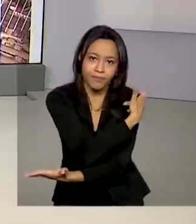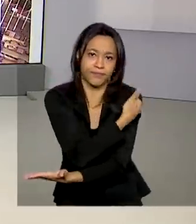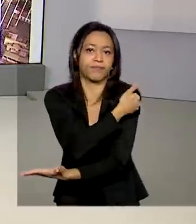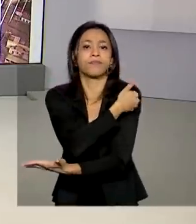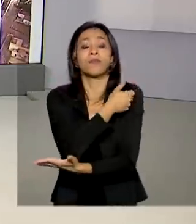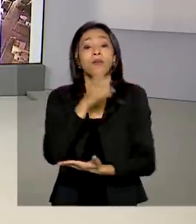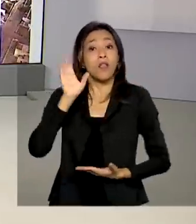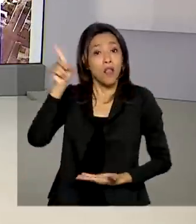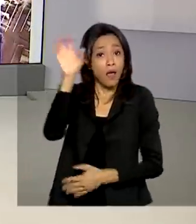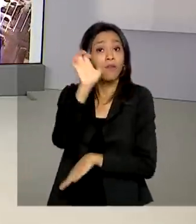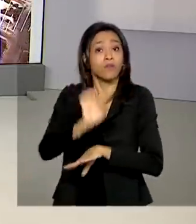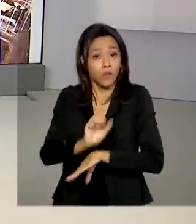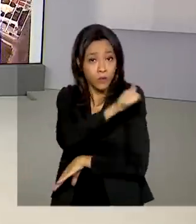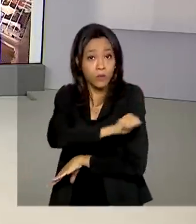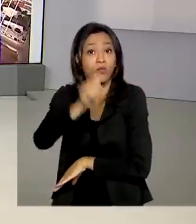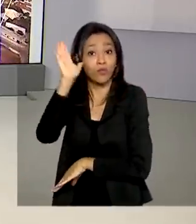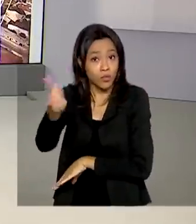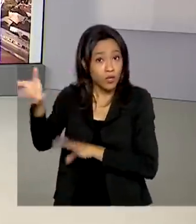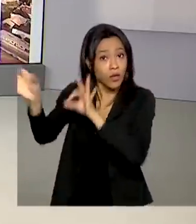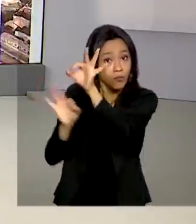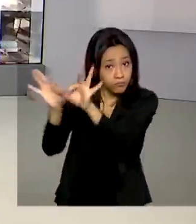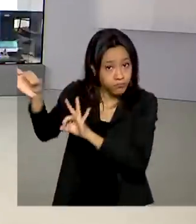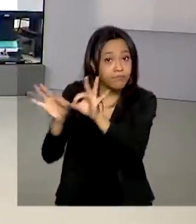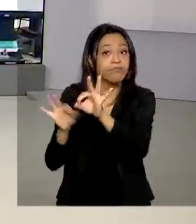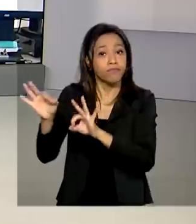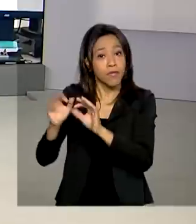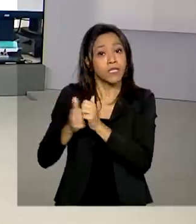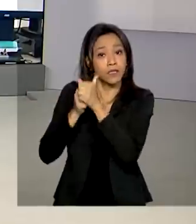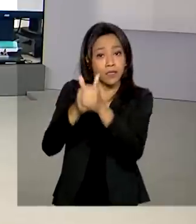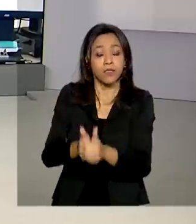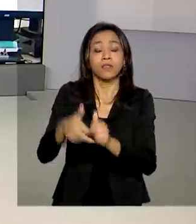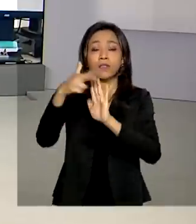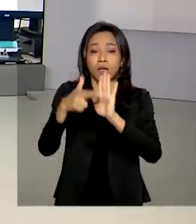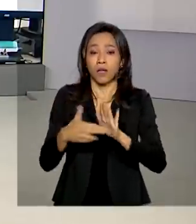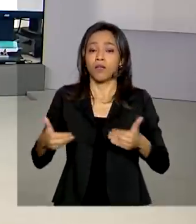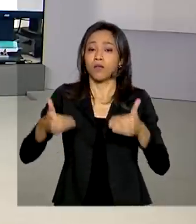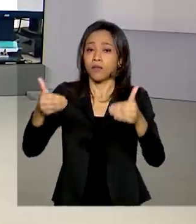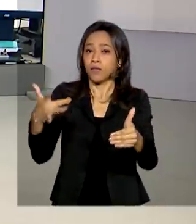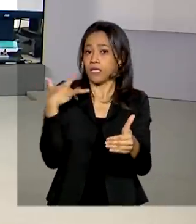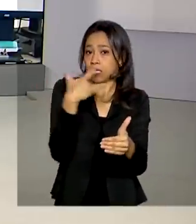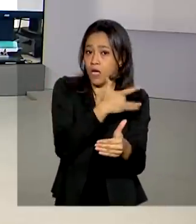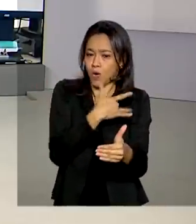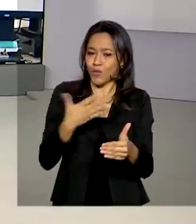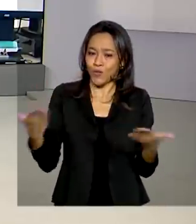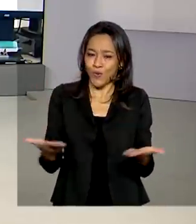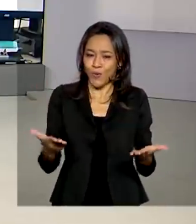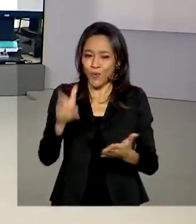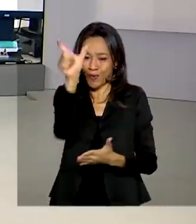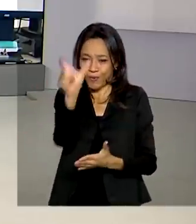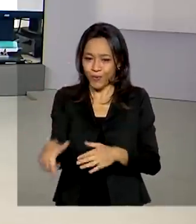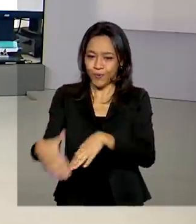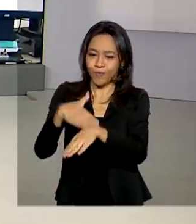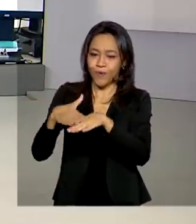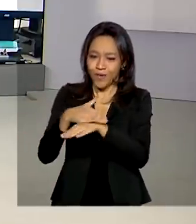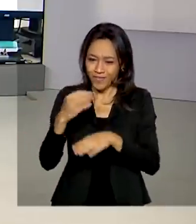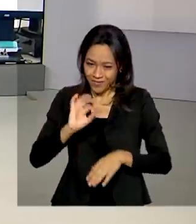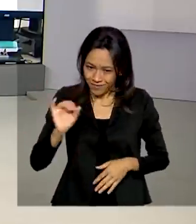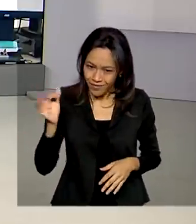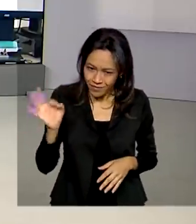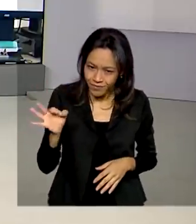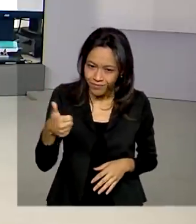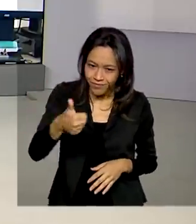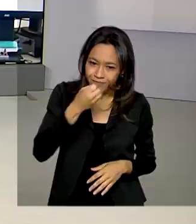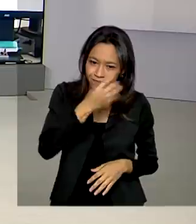prática essa orientação do Ministério da Saúde. E eu converso agora ao vivo com a repórter Cláudia Boiunga, não é isso? Cláudia, bom dia.